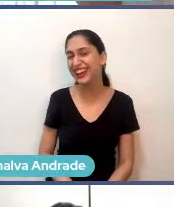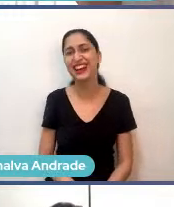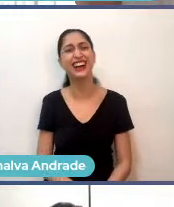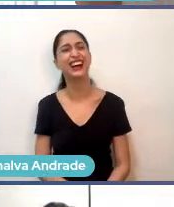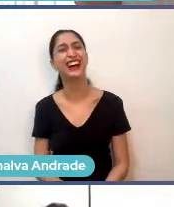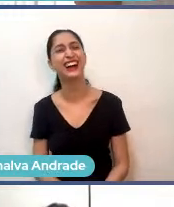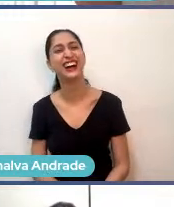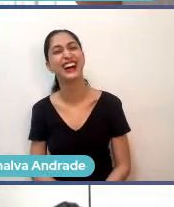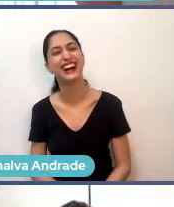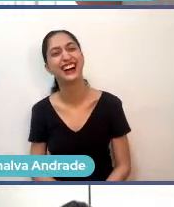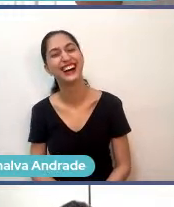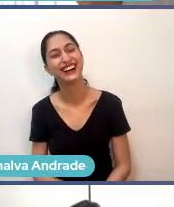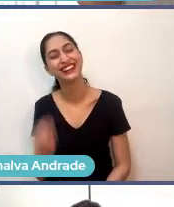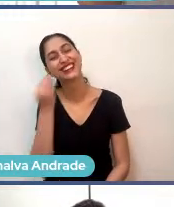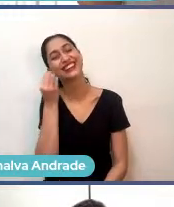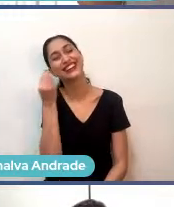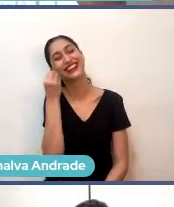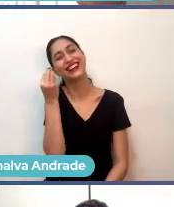jeito.